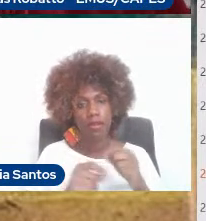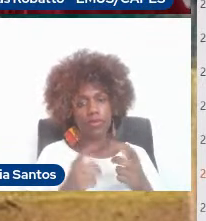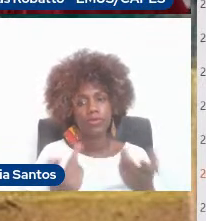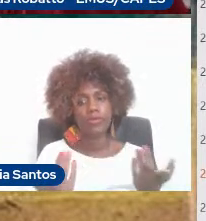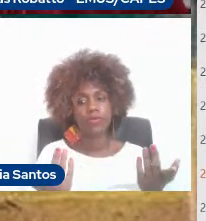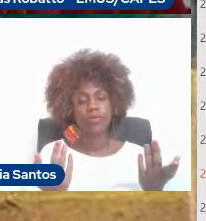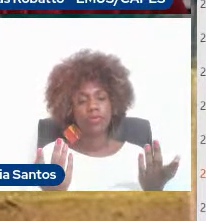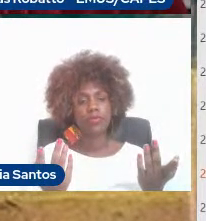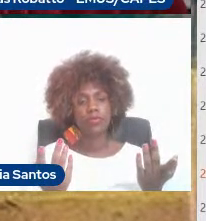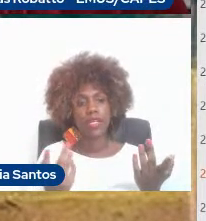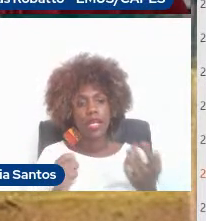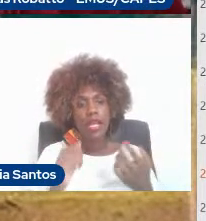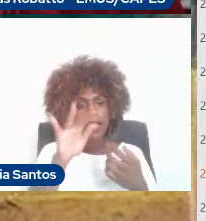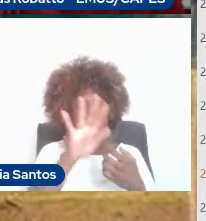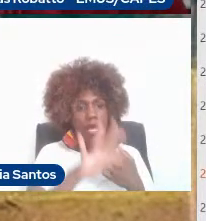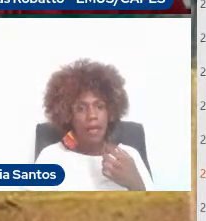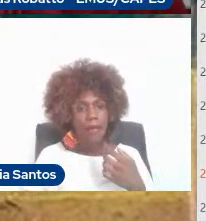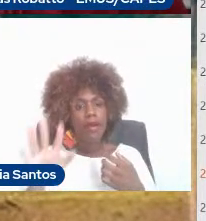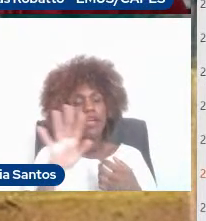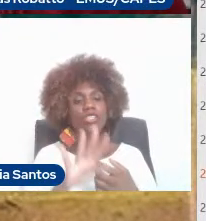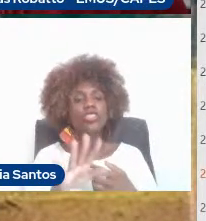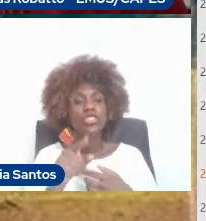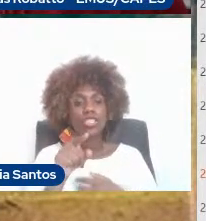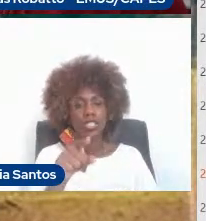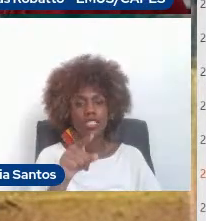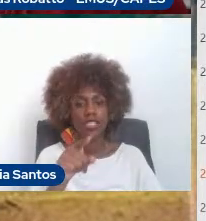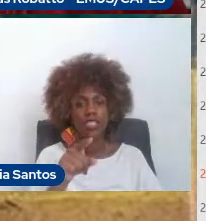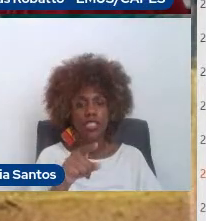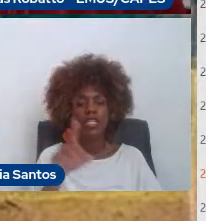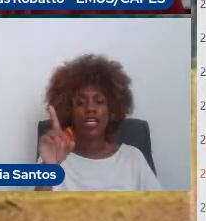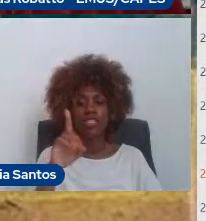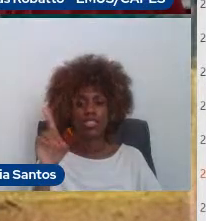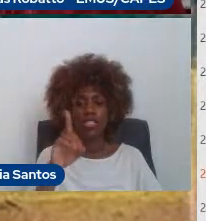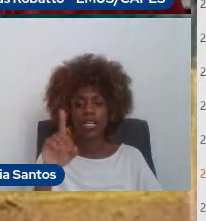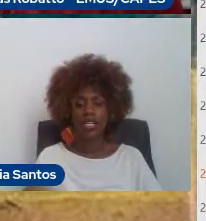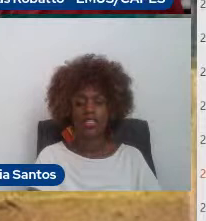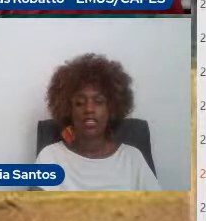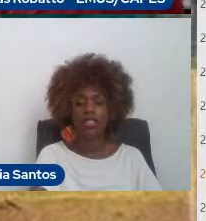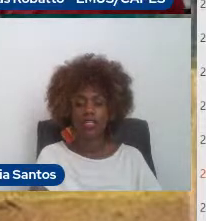na imagem da direita, eu estou em pé aqui